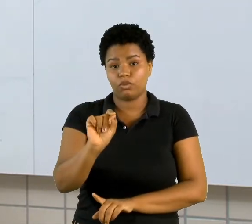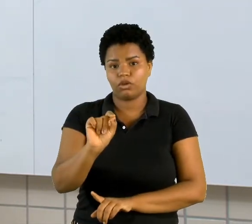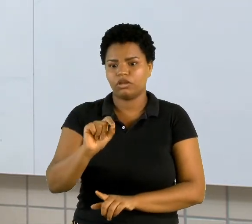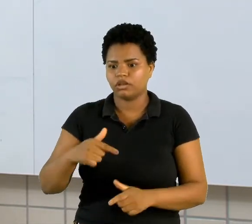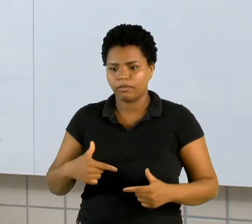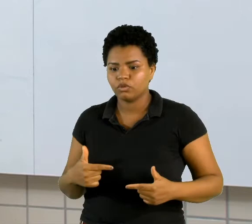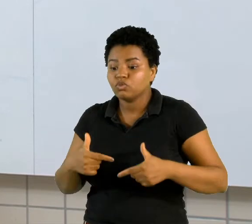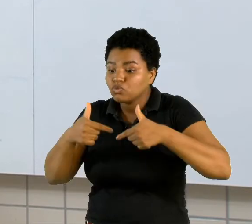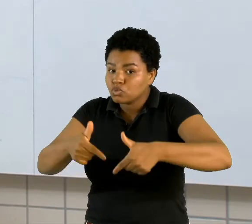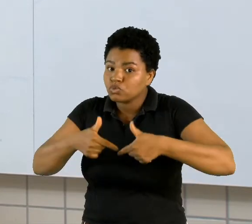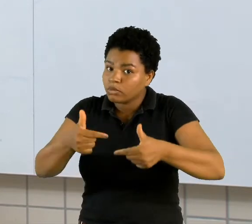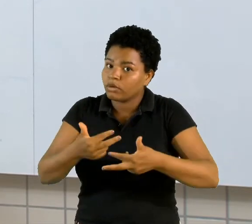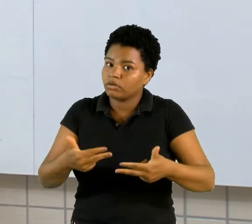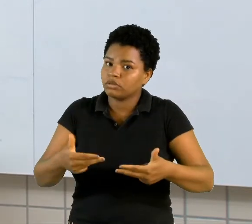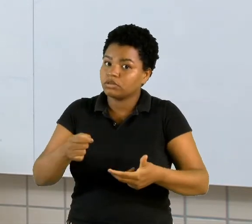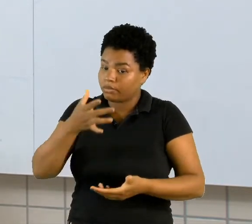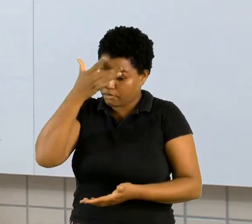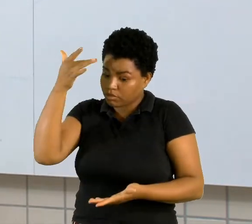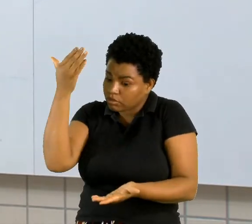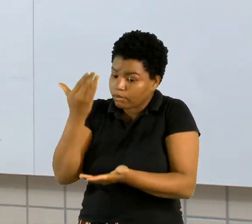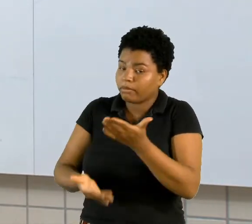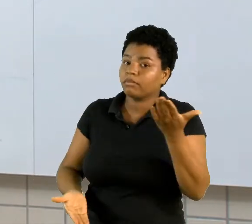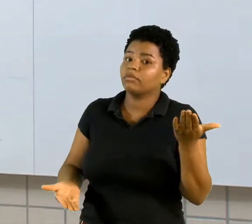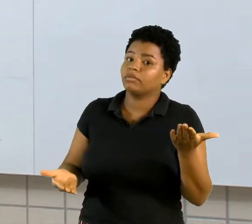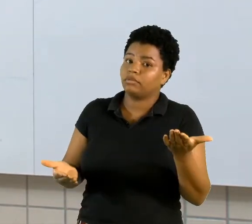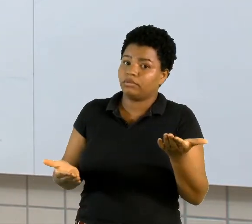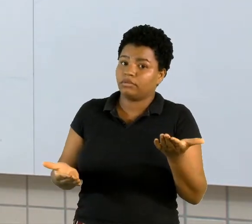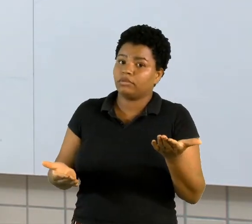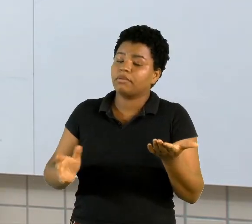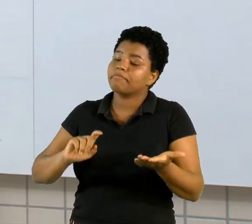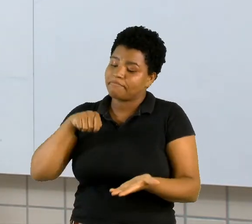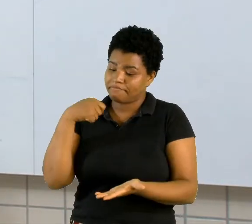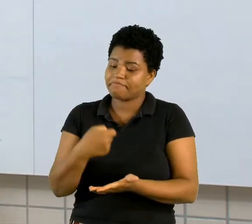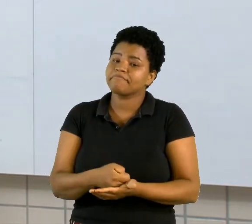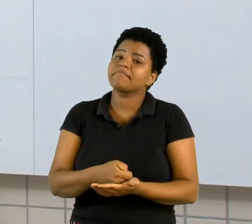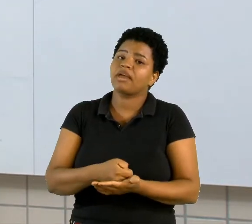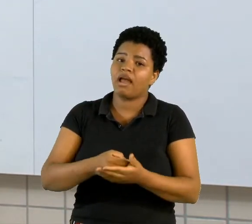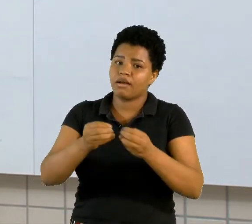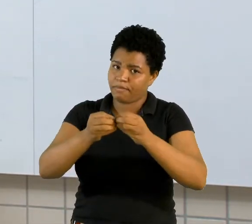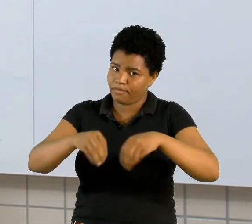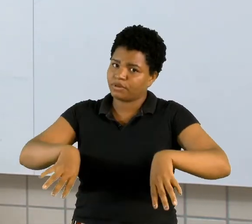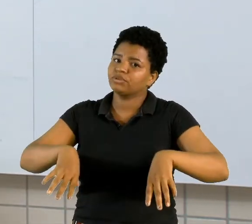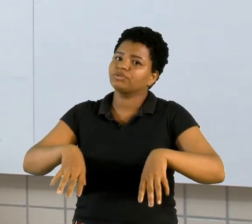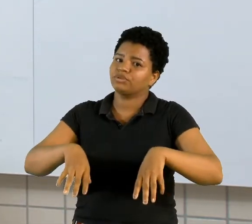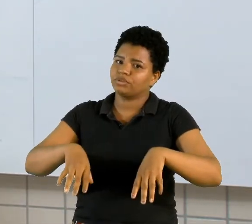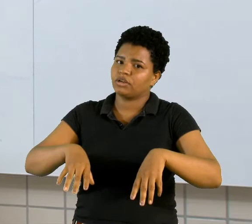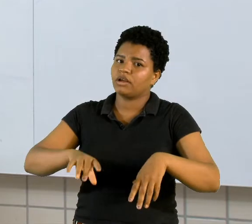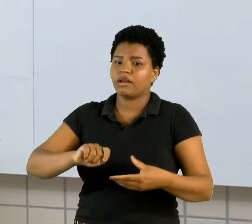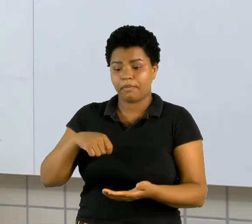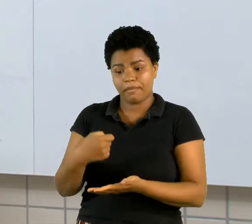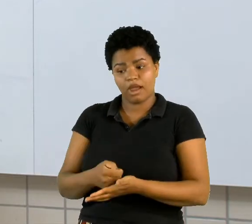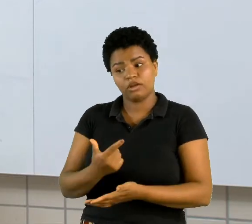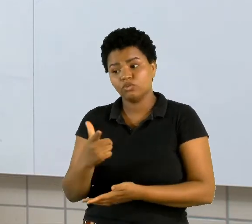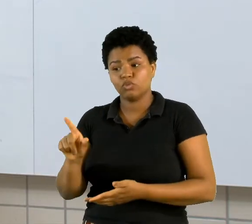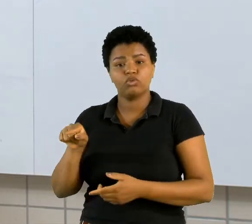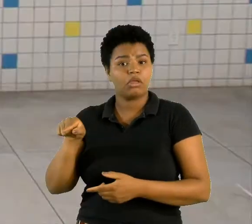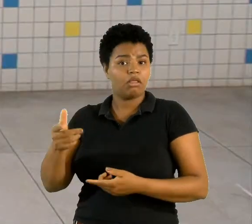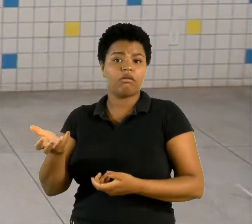coisa. Quem perder vai ter que pagar os prejuízos e pagar para o outro alguma coisa que o outro quer.